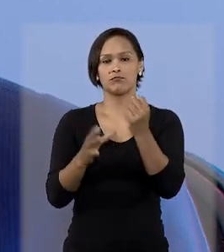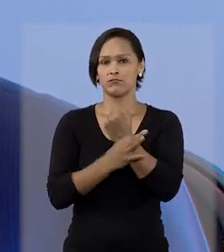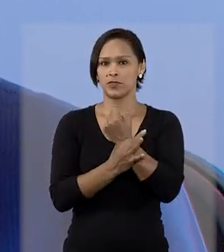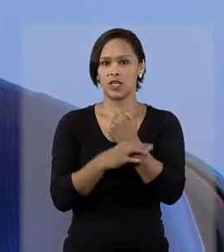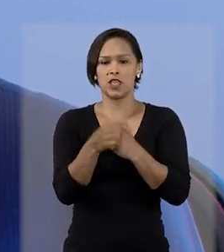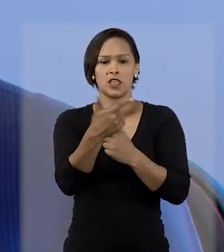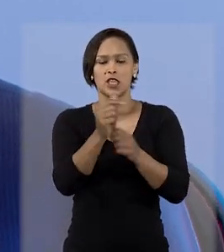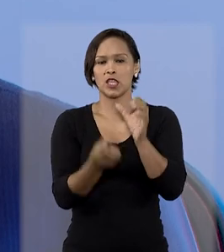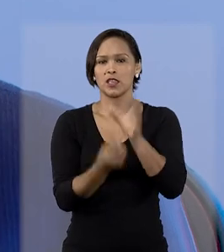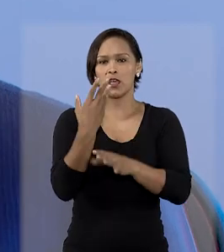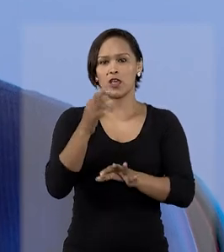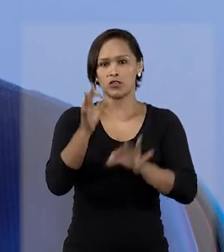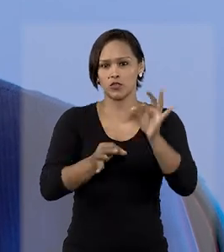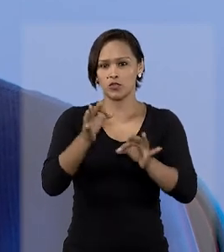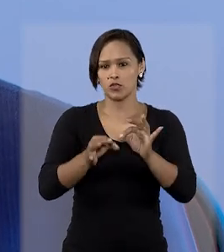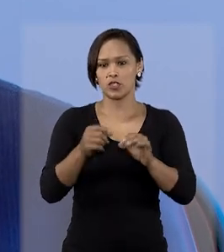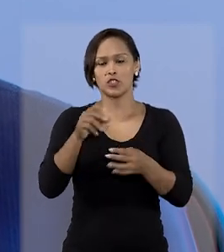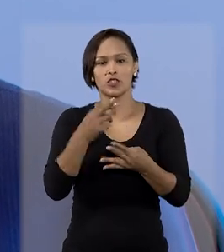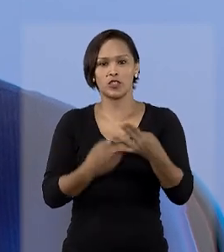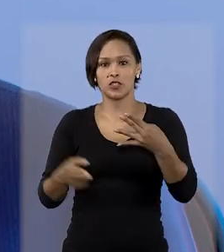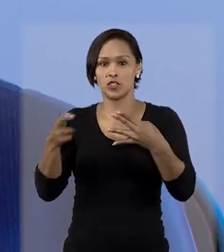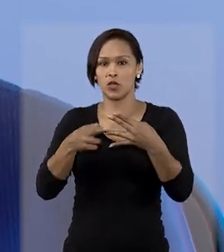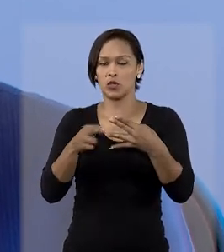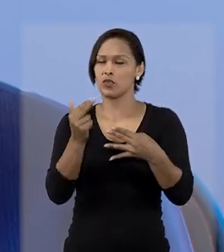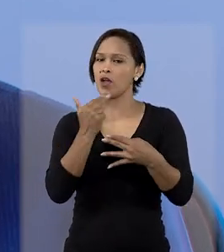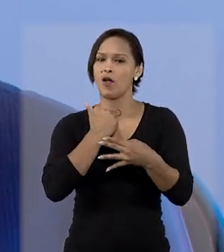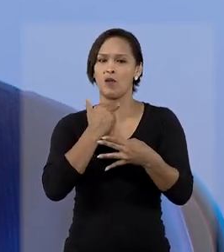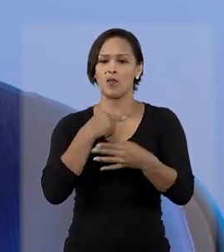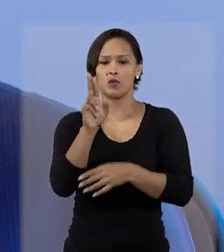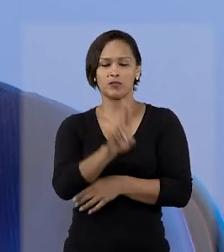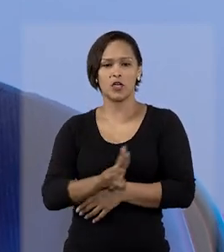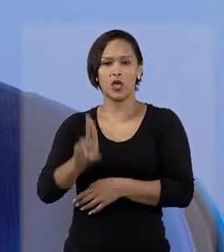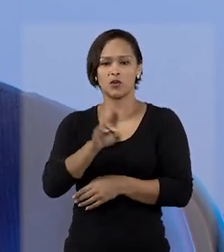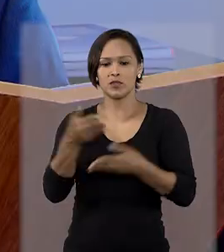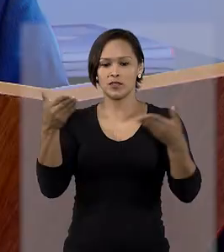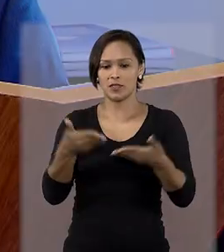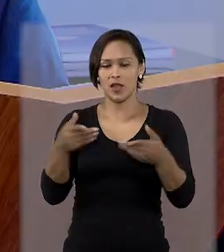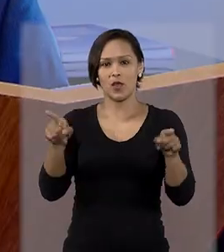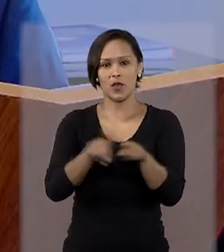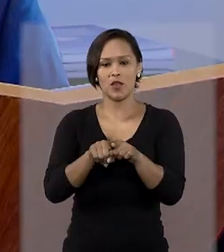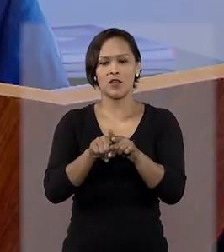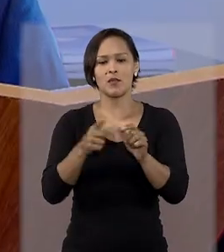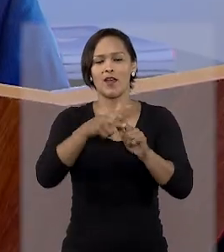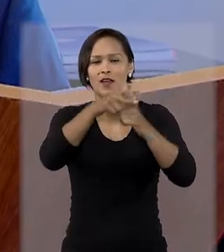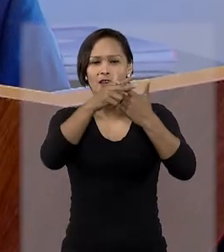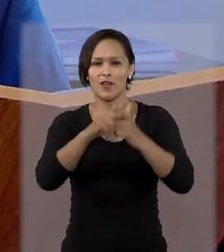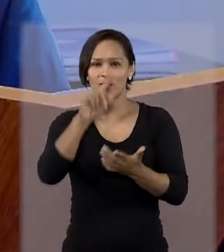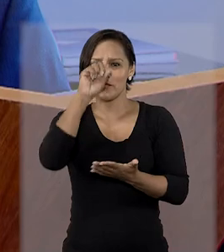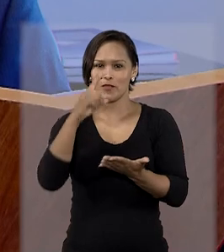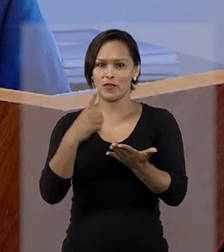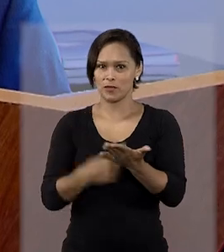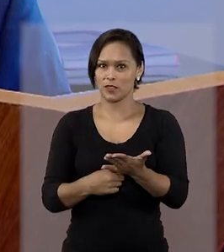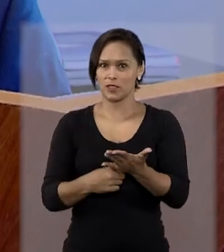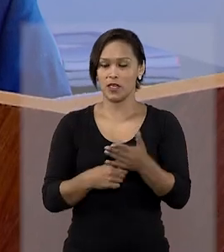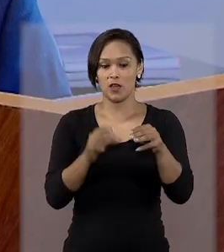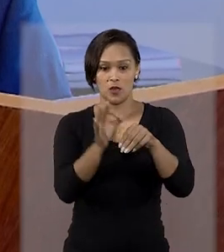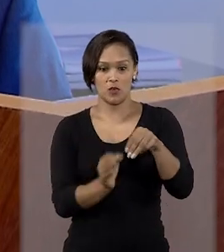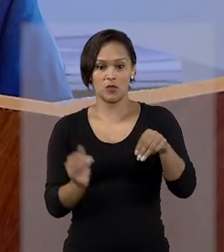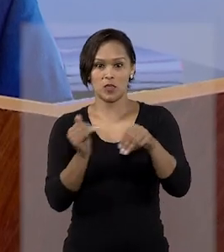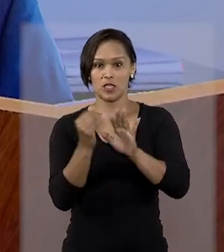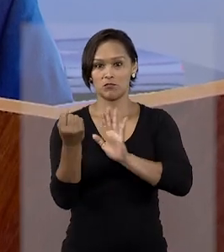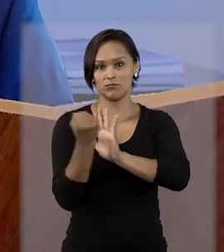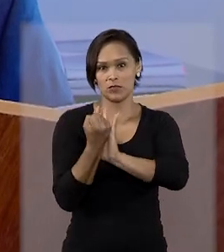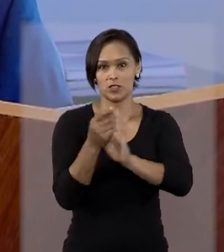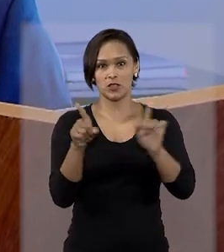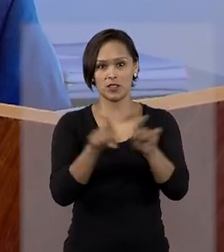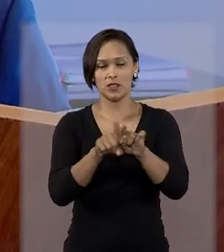natureza jurídica de recurso, não podendo ser usada para eventual reforma de decisão. O ministro registrou ainda